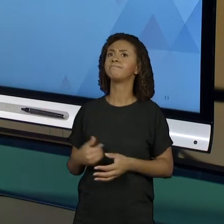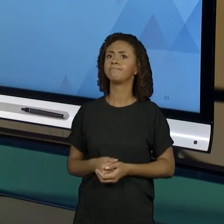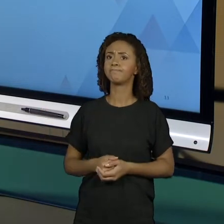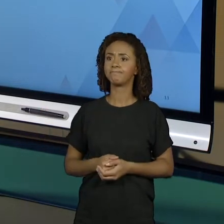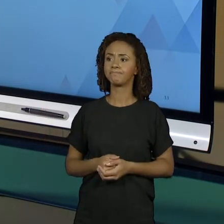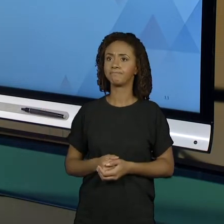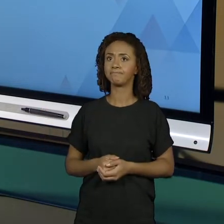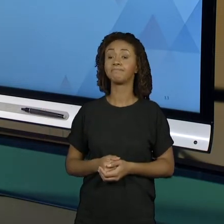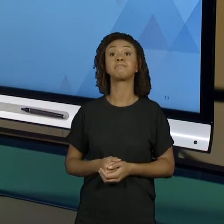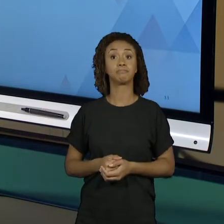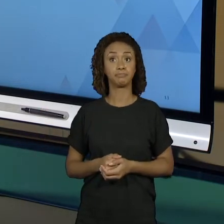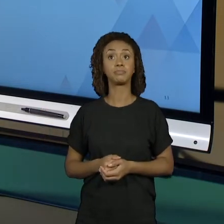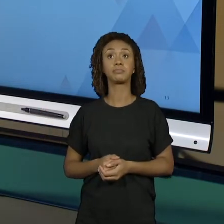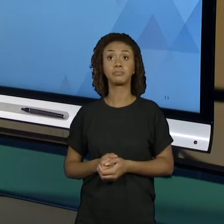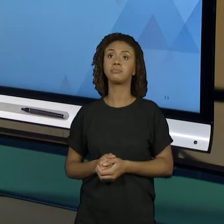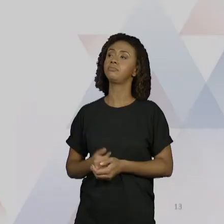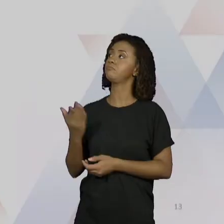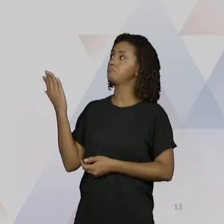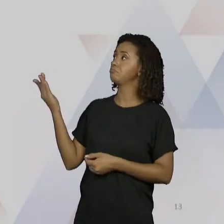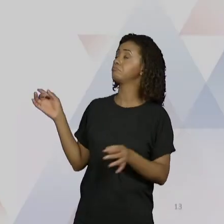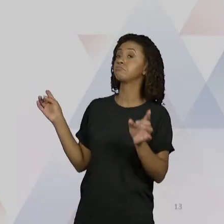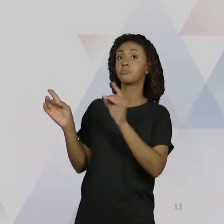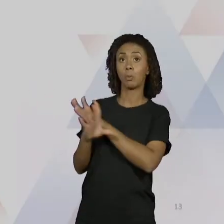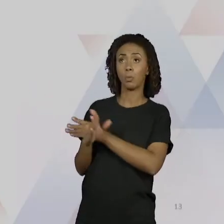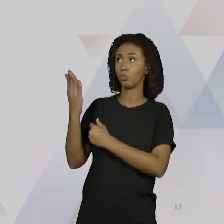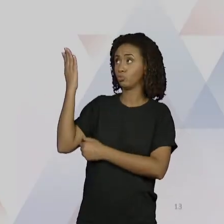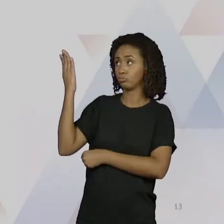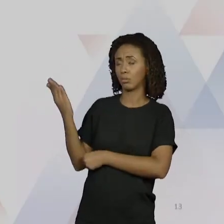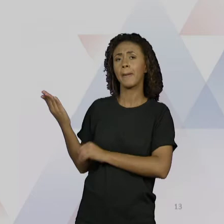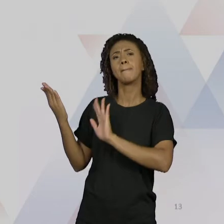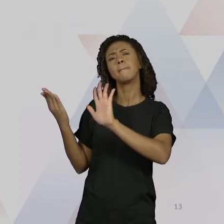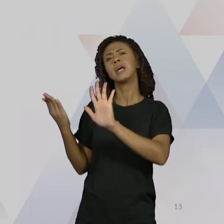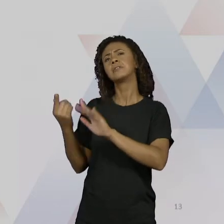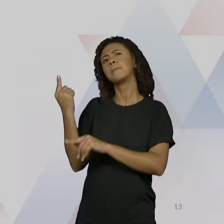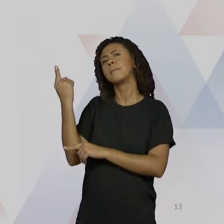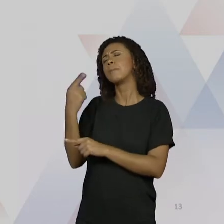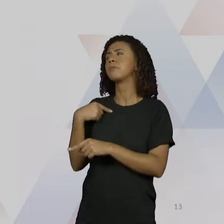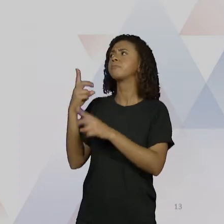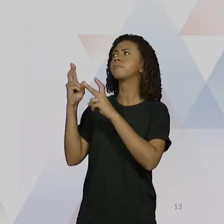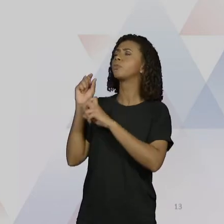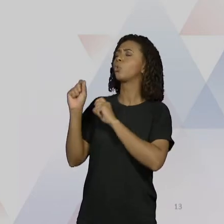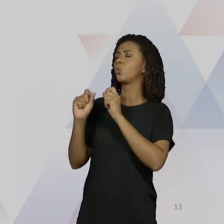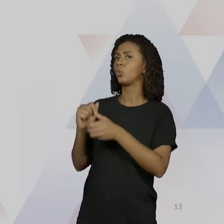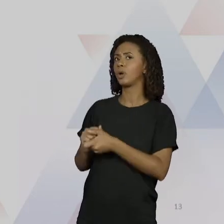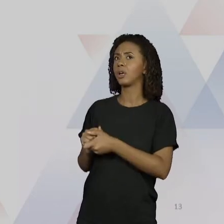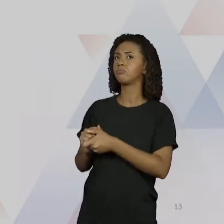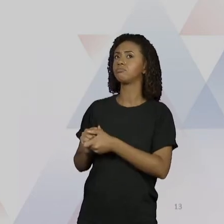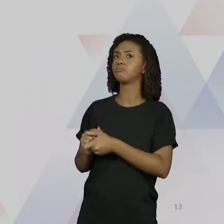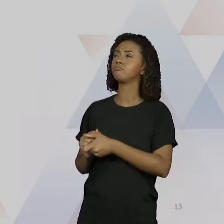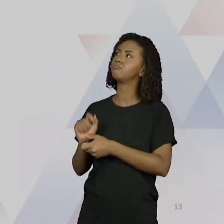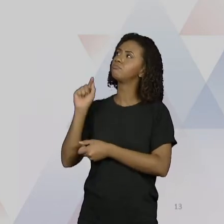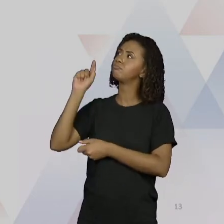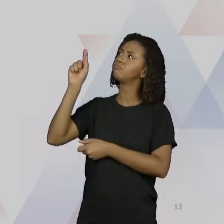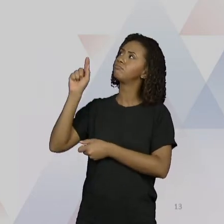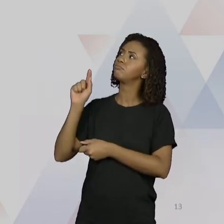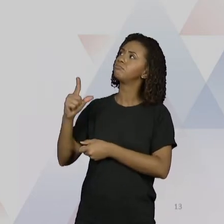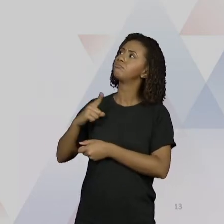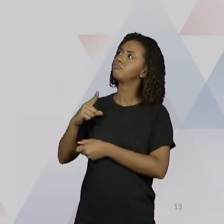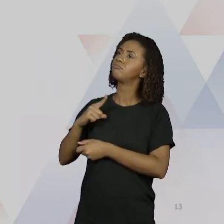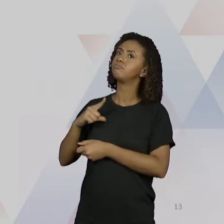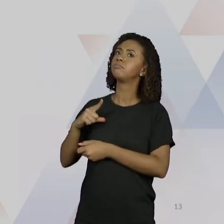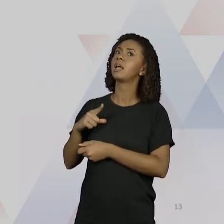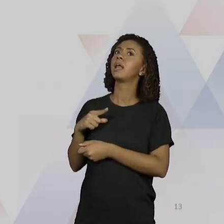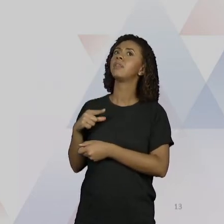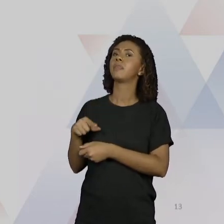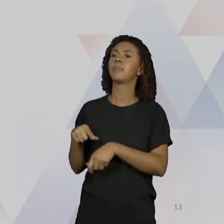Então está aqui olha a nossa soma a primeira coisa que a gente observa é que quando eu somo esse número que tem 4 algarismos com esse